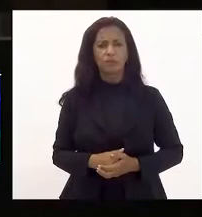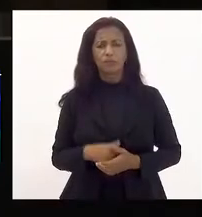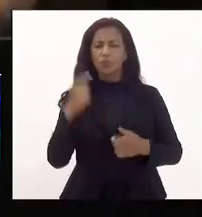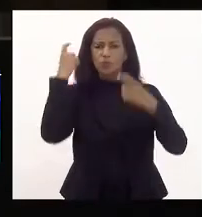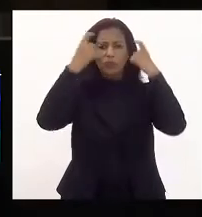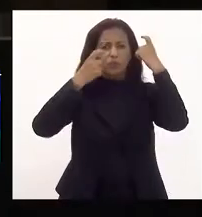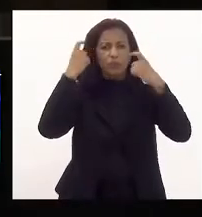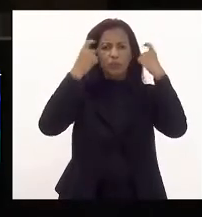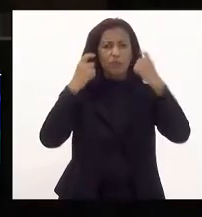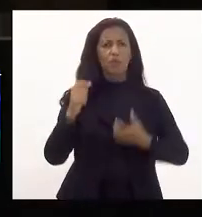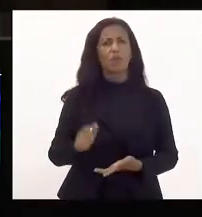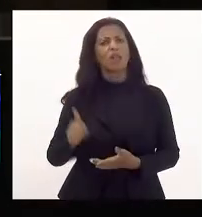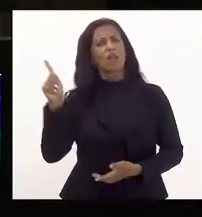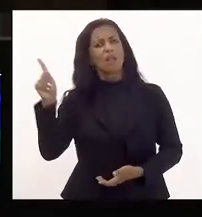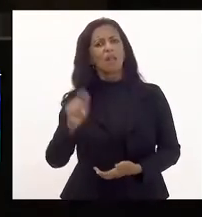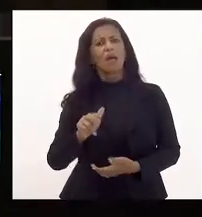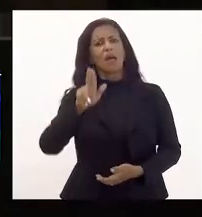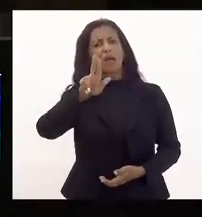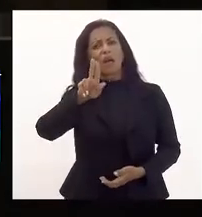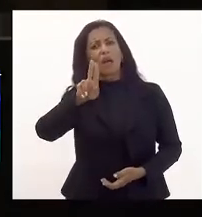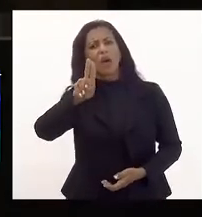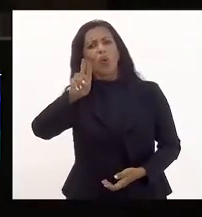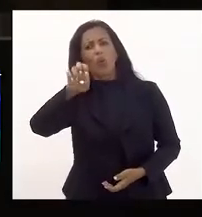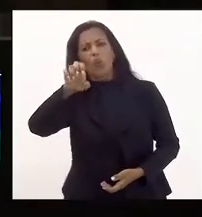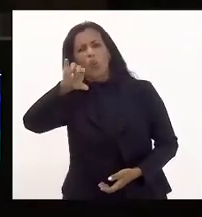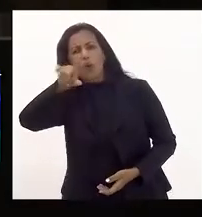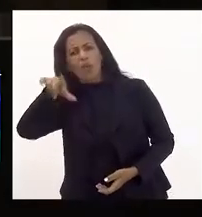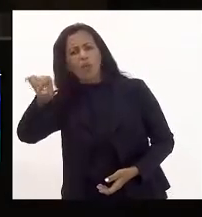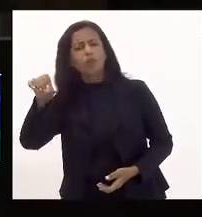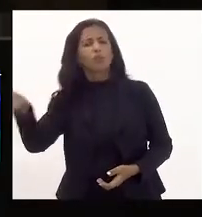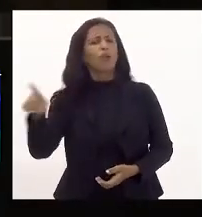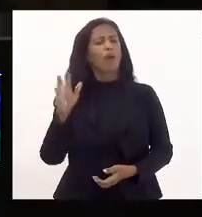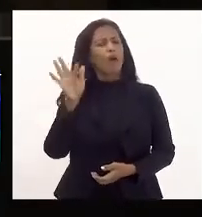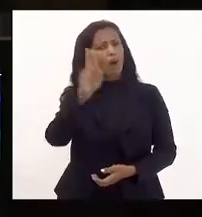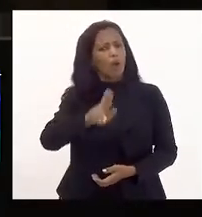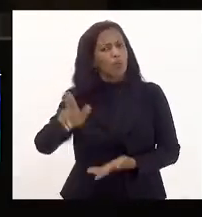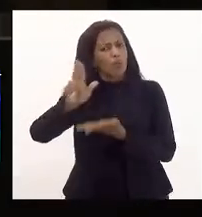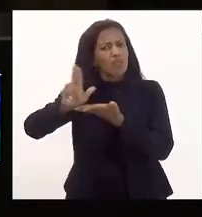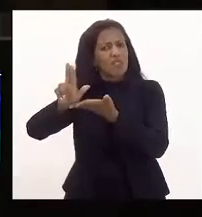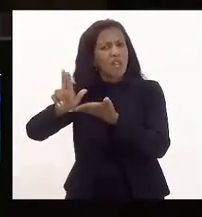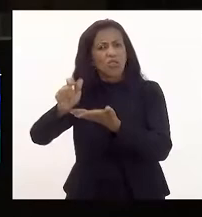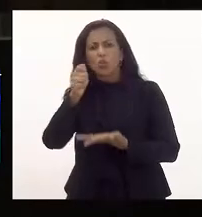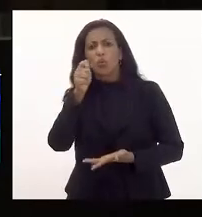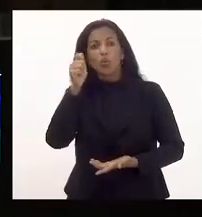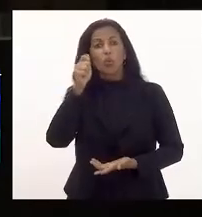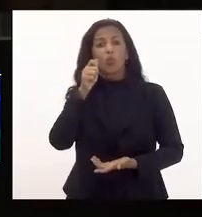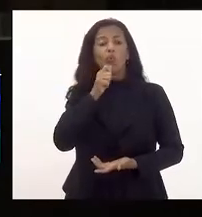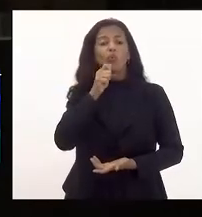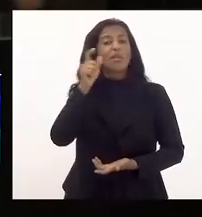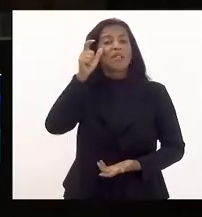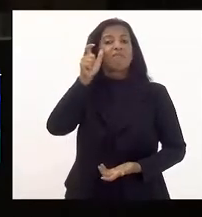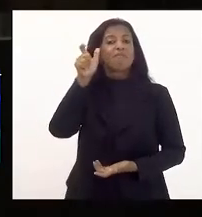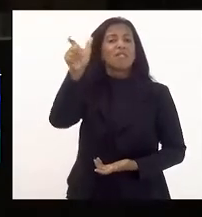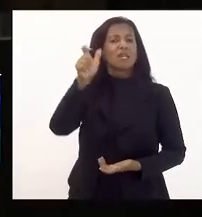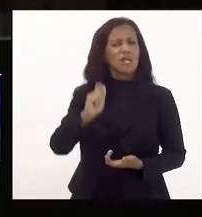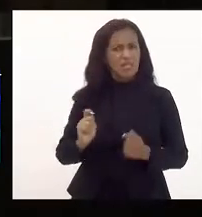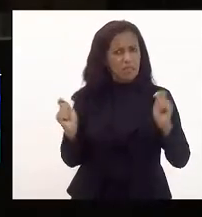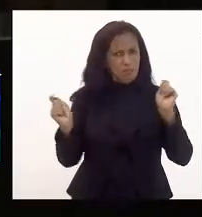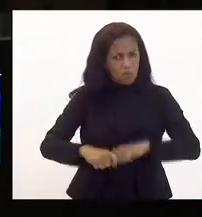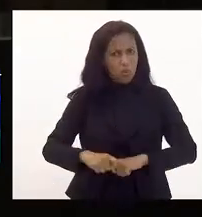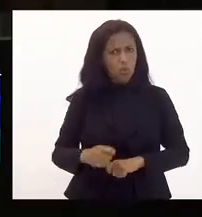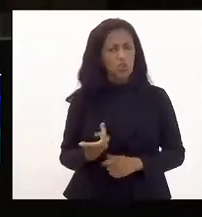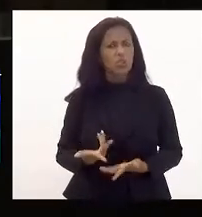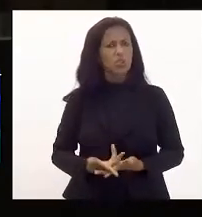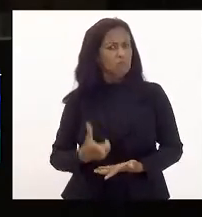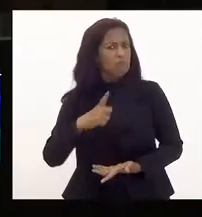preocupado com a Universidade da Zona Oeste, a UESO? Por que ele não está? Porque não tem interesse. Poderia muito bem, deputado Leomar?